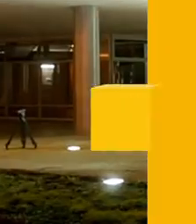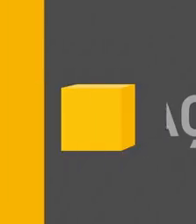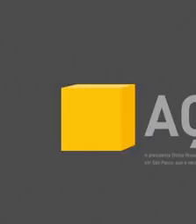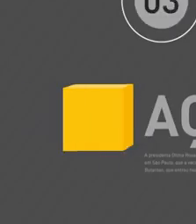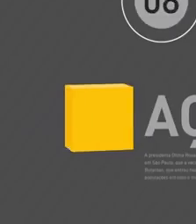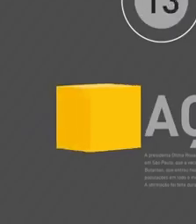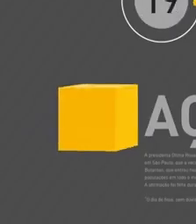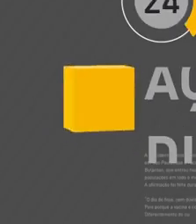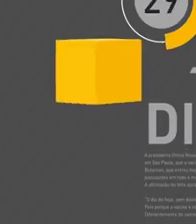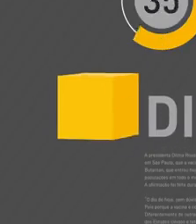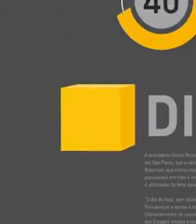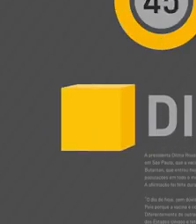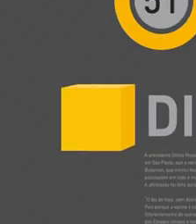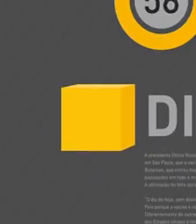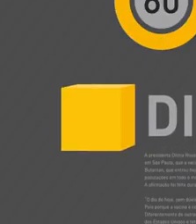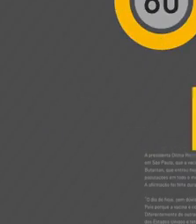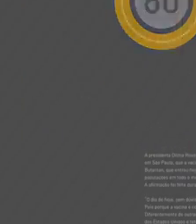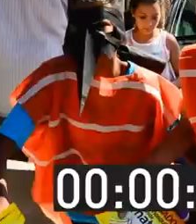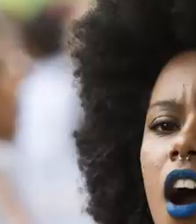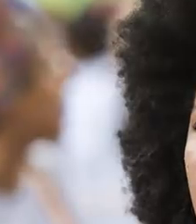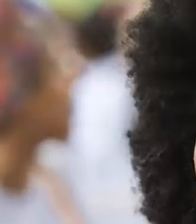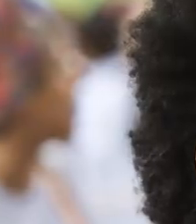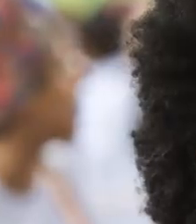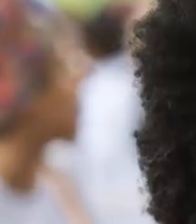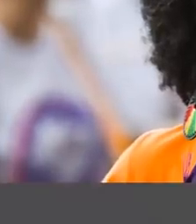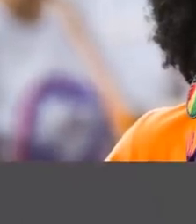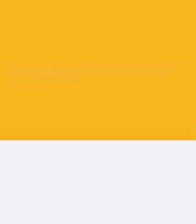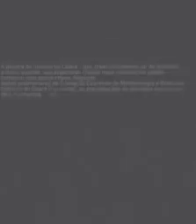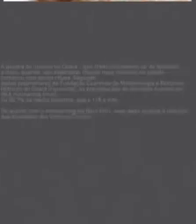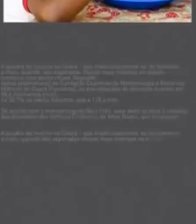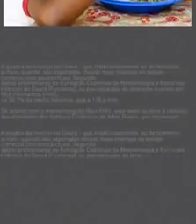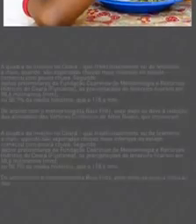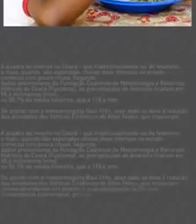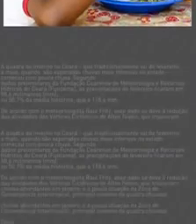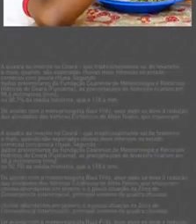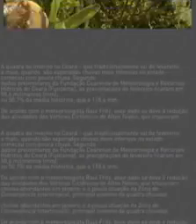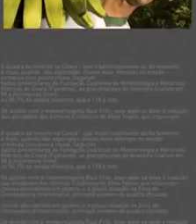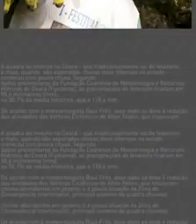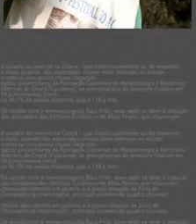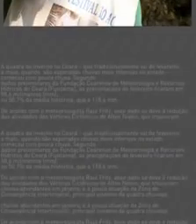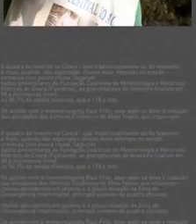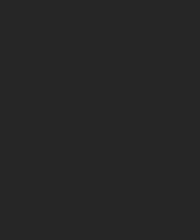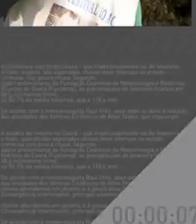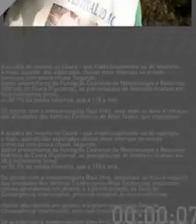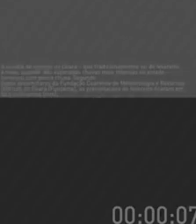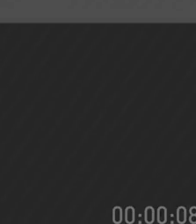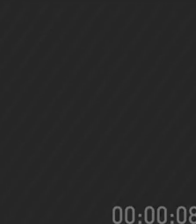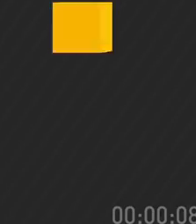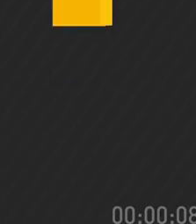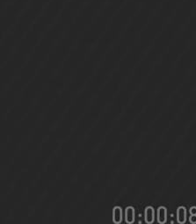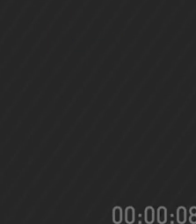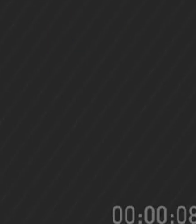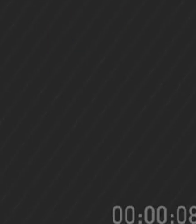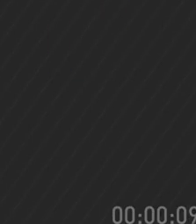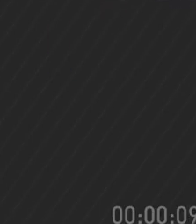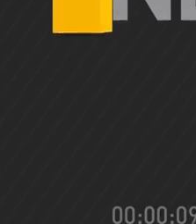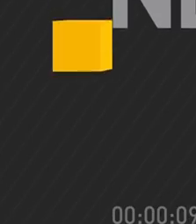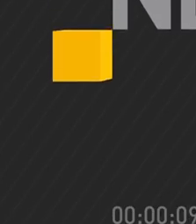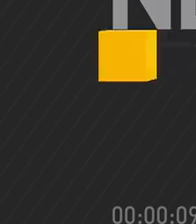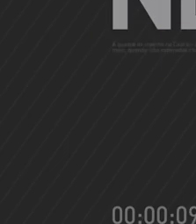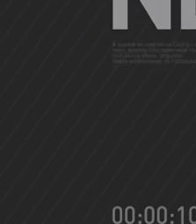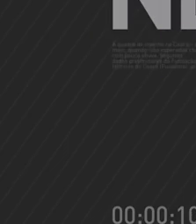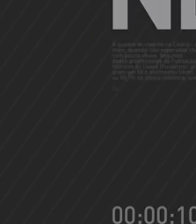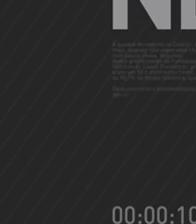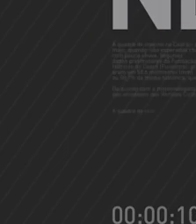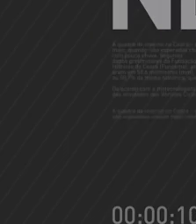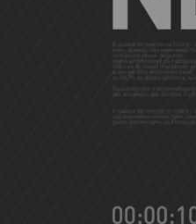e Legendas por